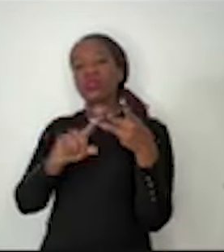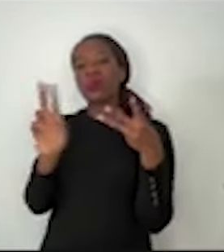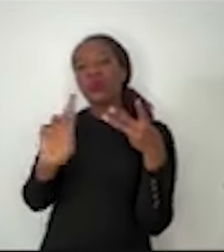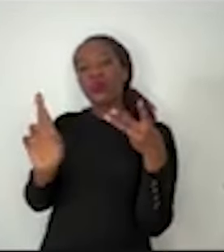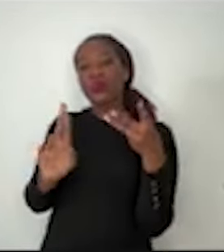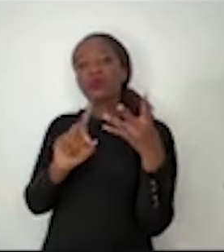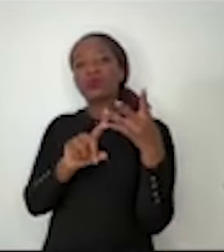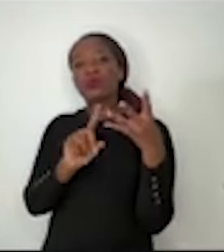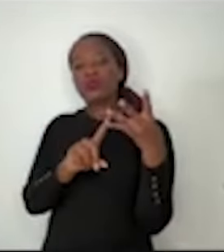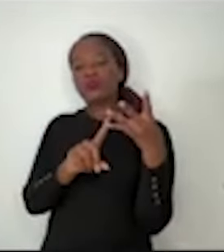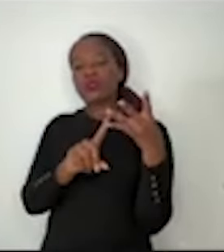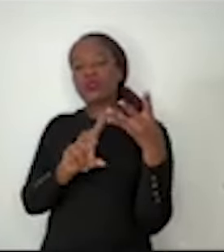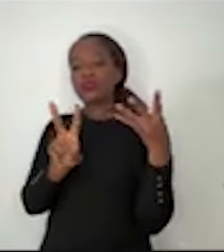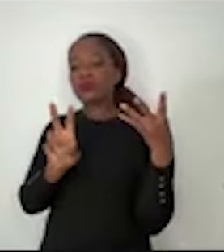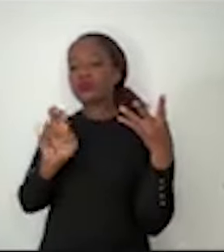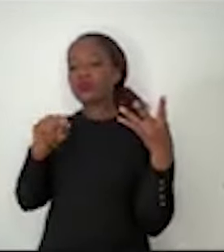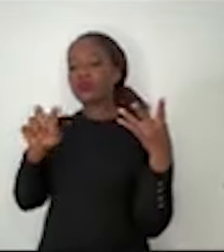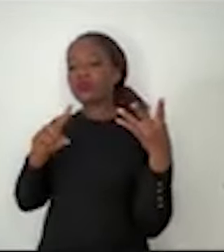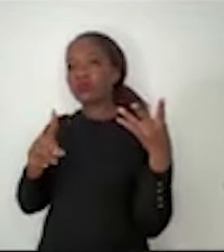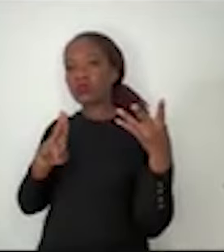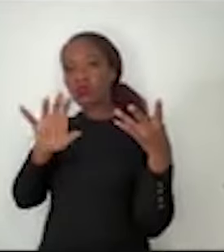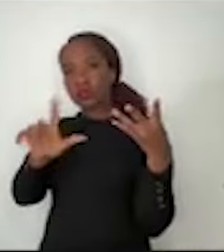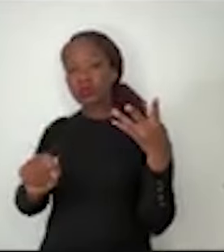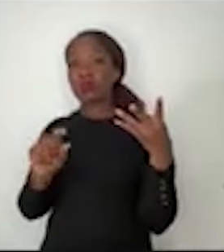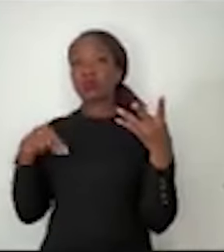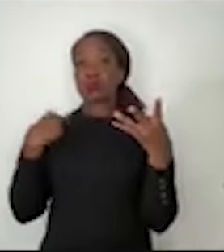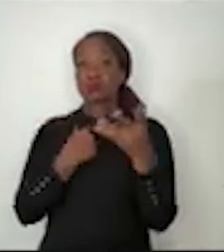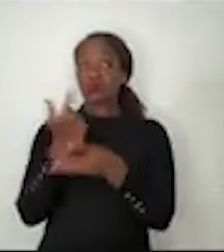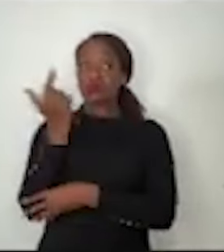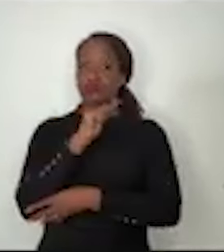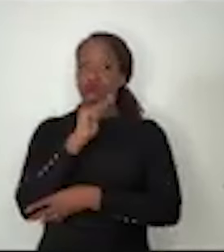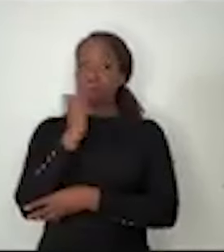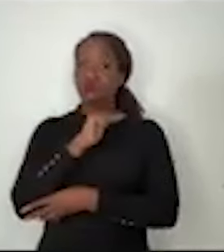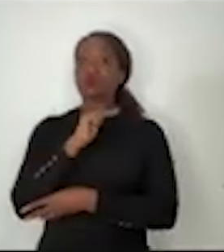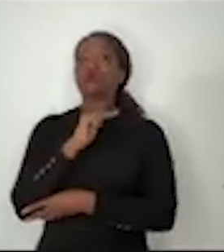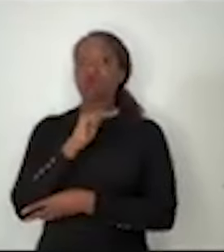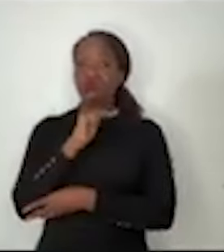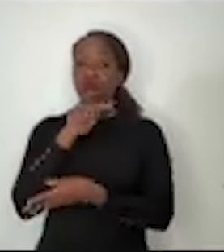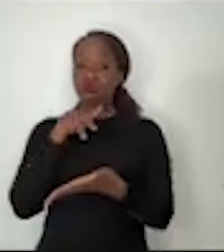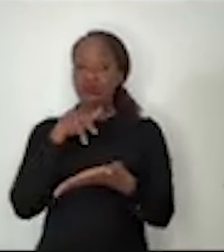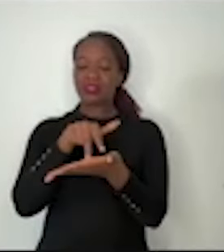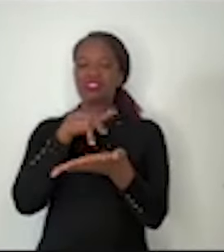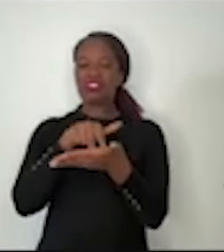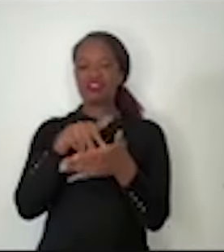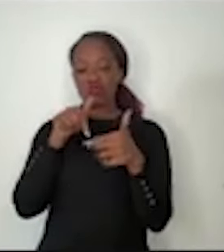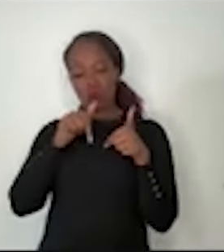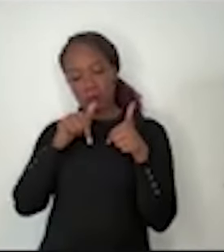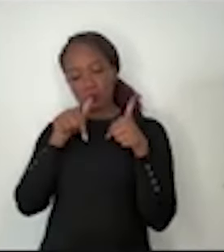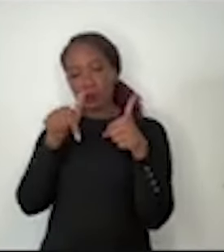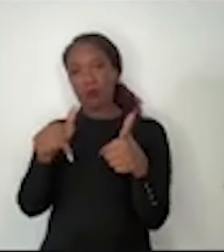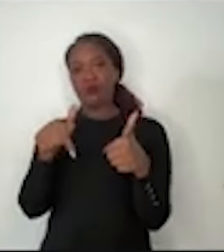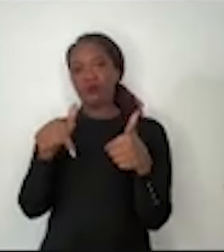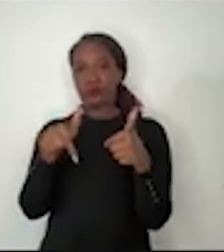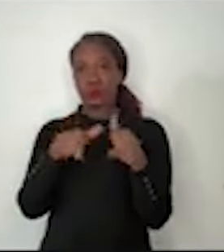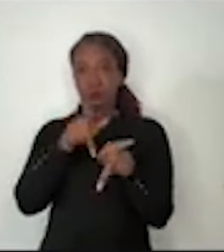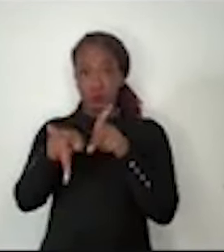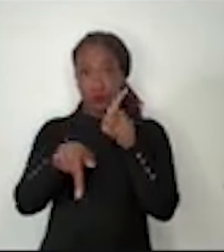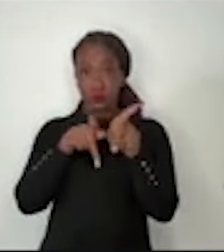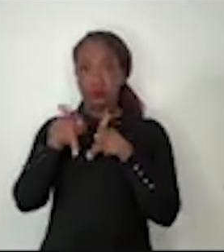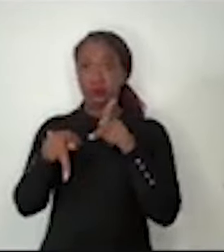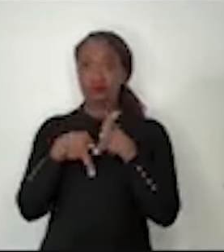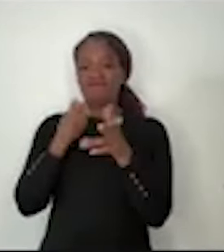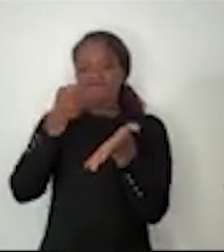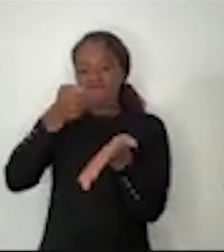e, no Brasil, nós conseguimos resistir institucionalmente a esse avanço do populismo autoritário.